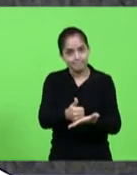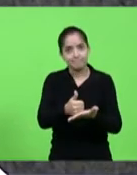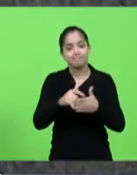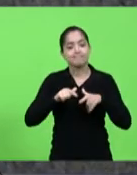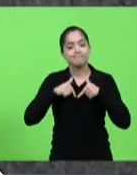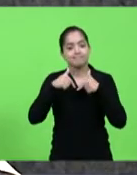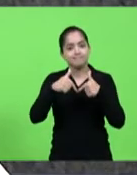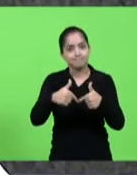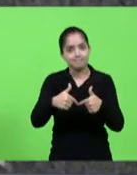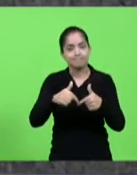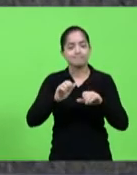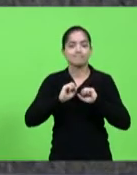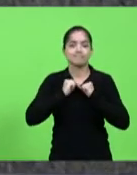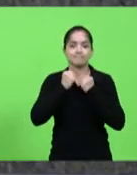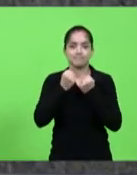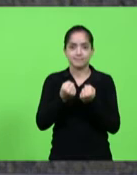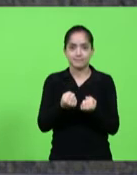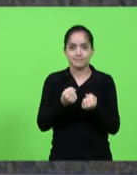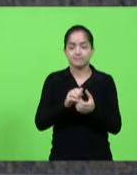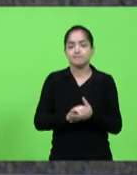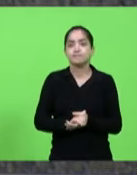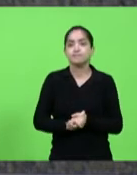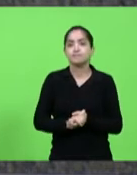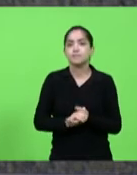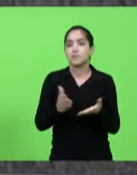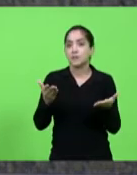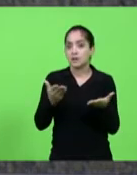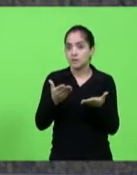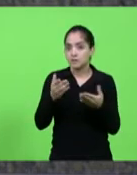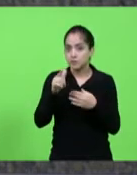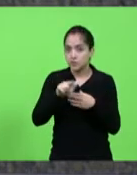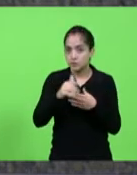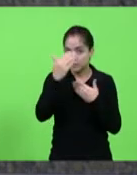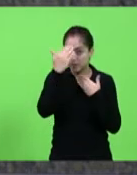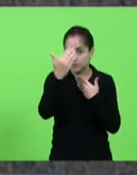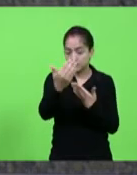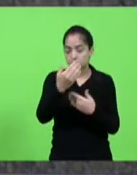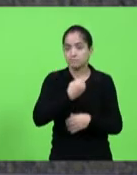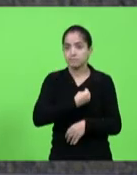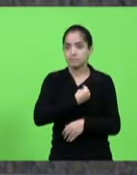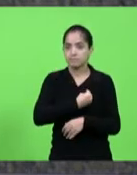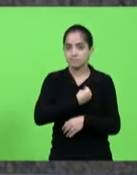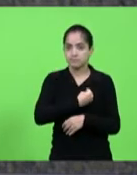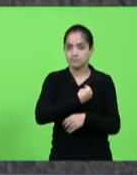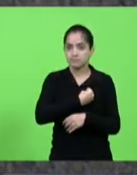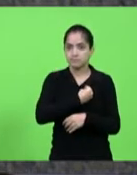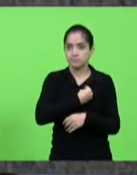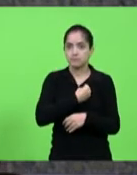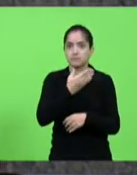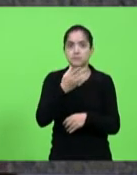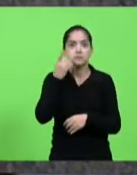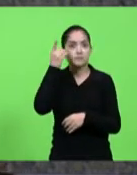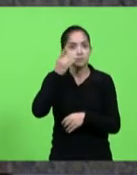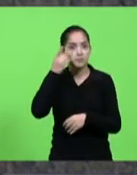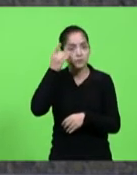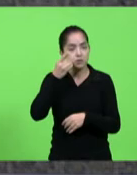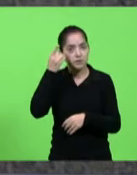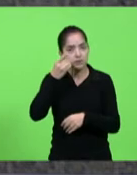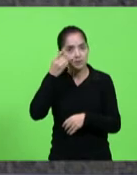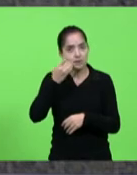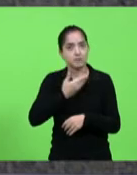defesa dos SUAS. Eu quero mais uma vez agradecer aqui a presença, deputado, meu colega,